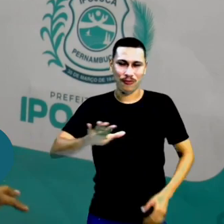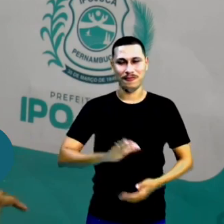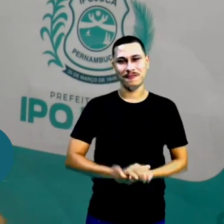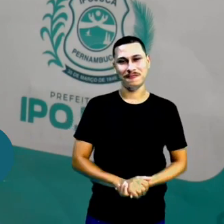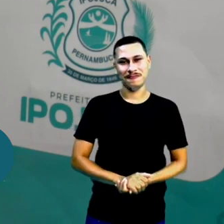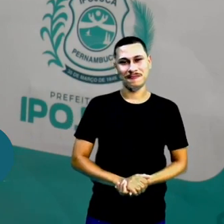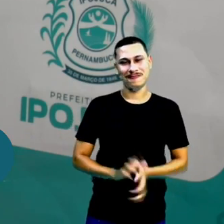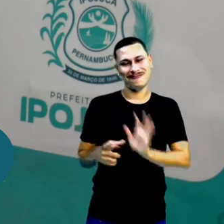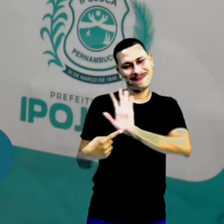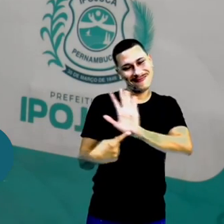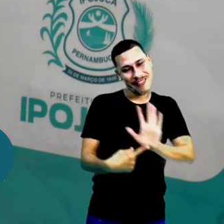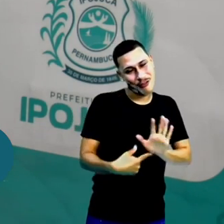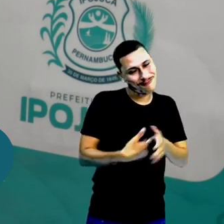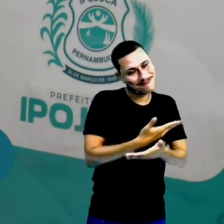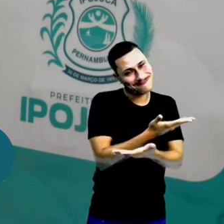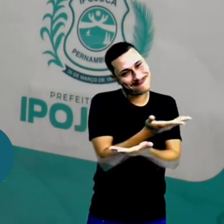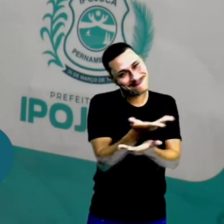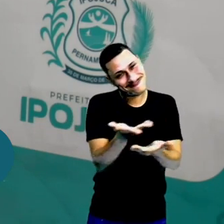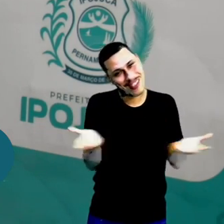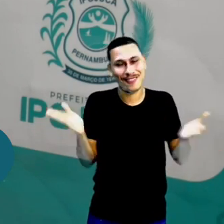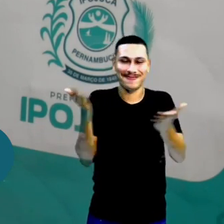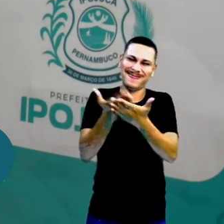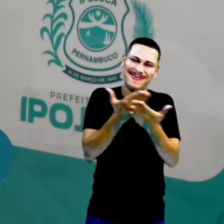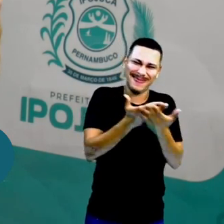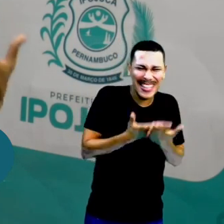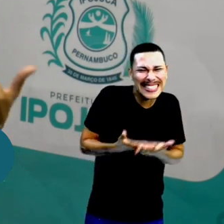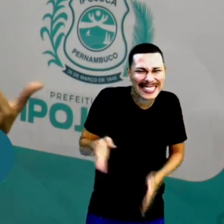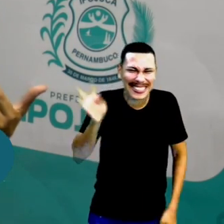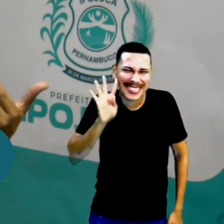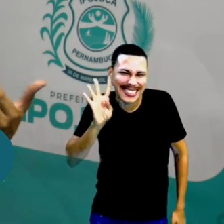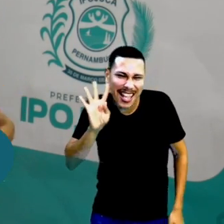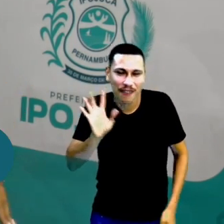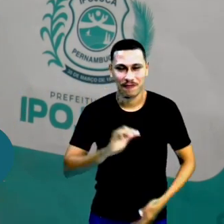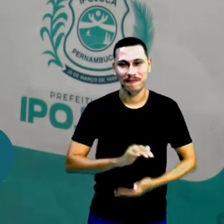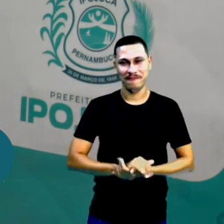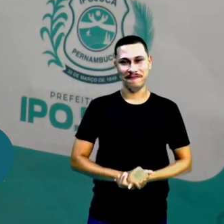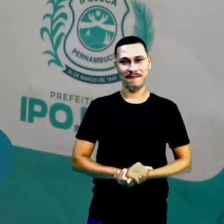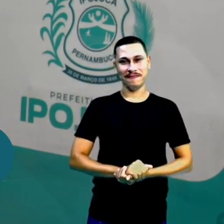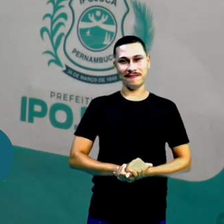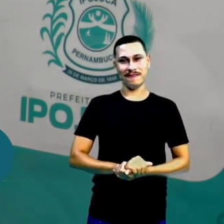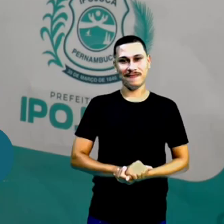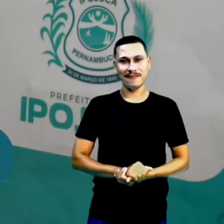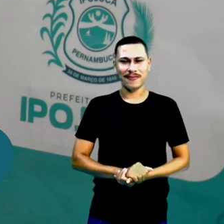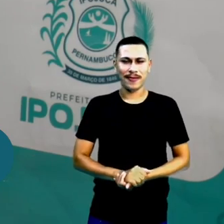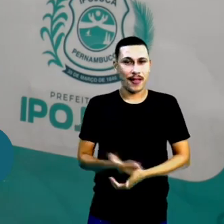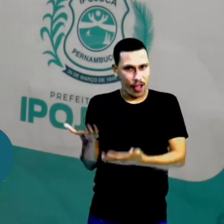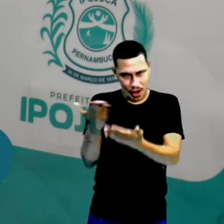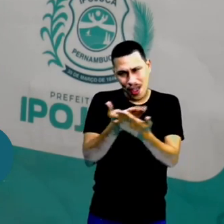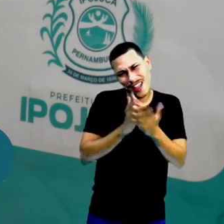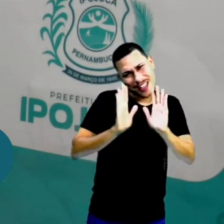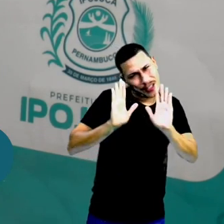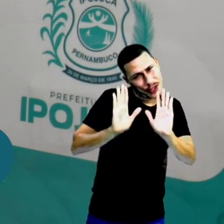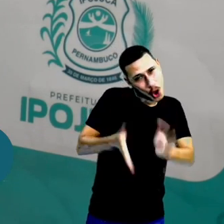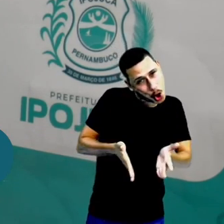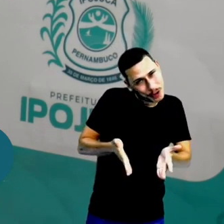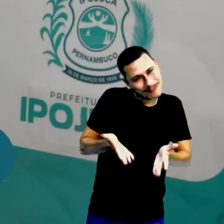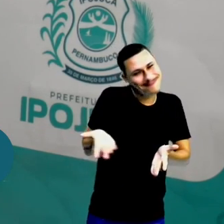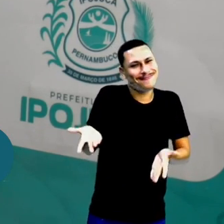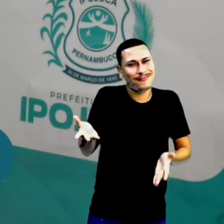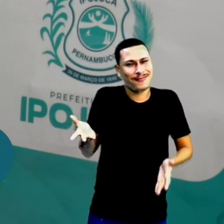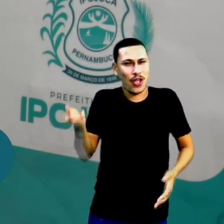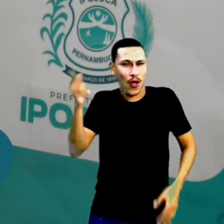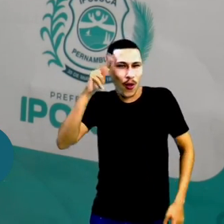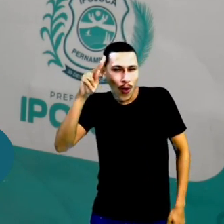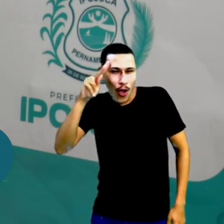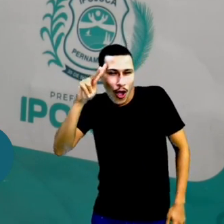apresentando para você mais uma aulinha bem legal. A nossa aulinha de hoje será uma contação